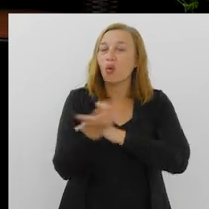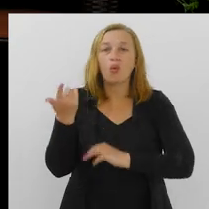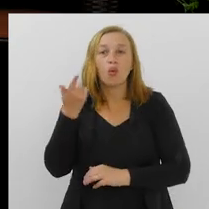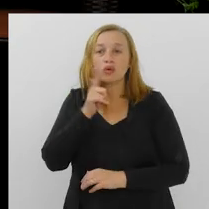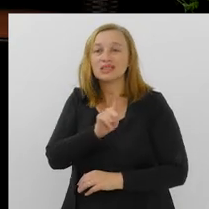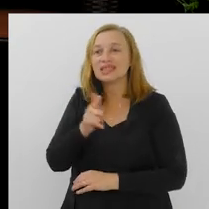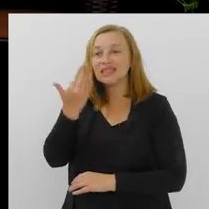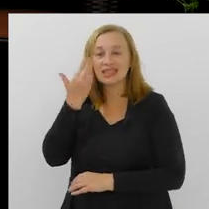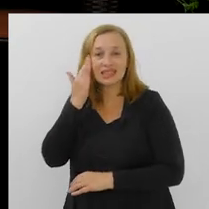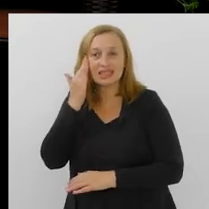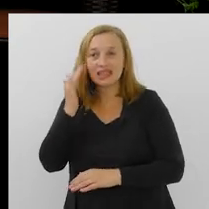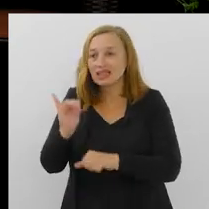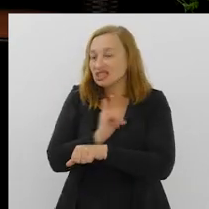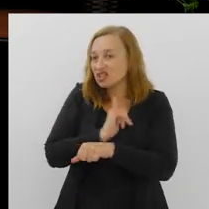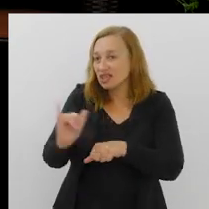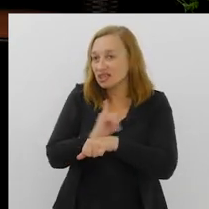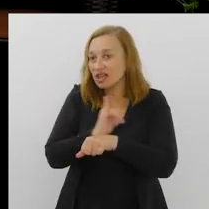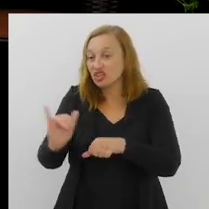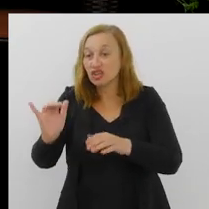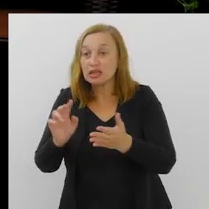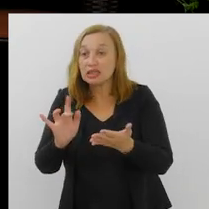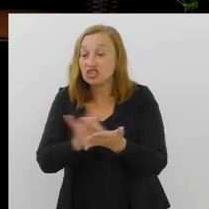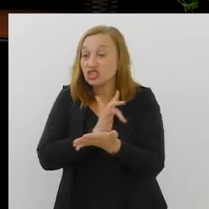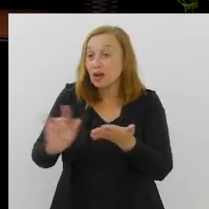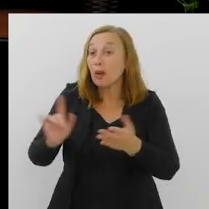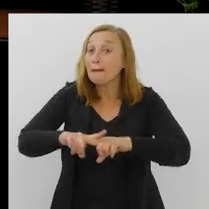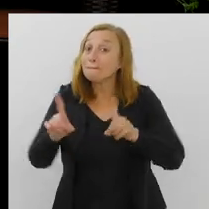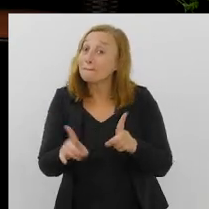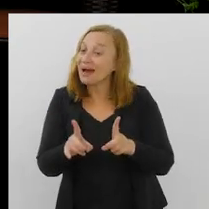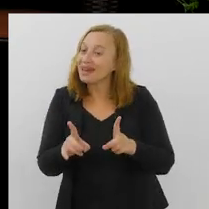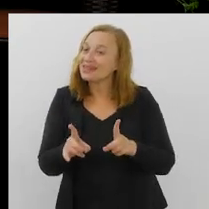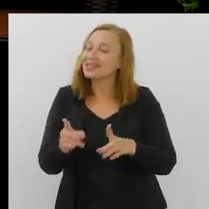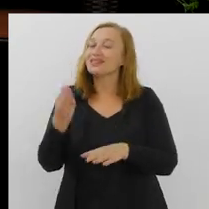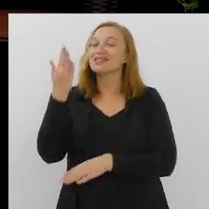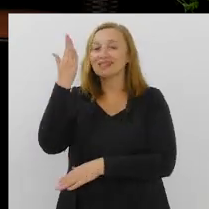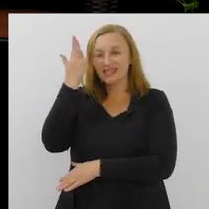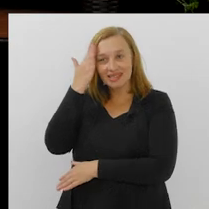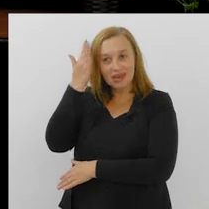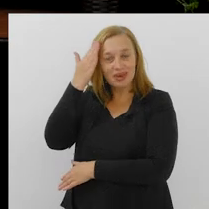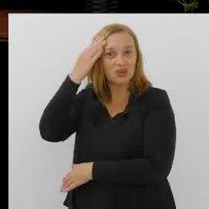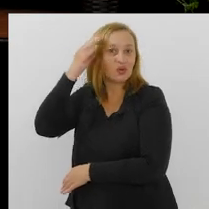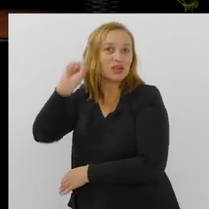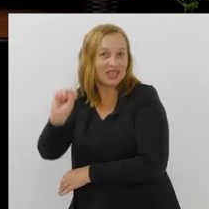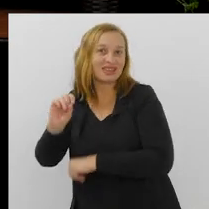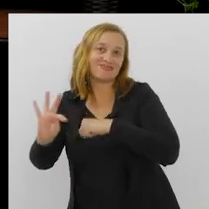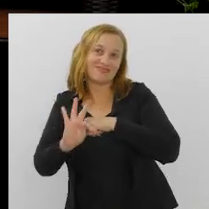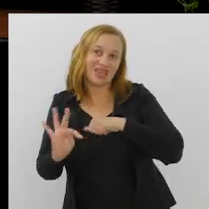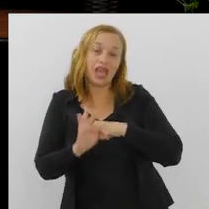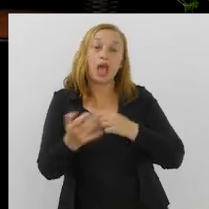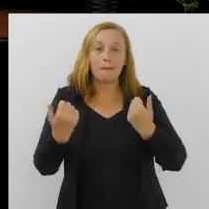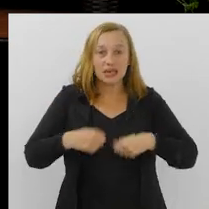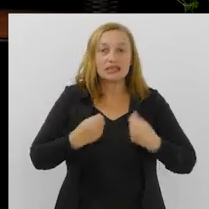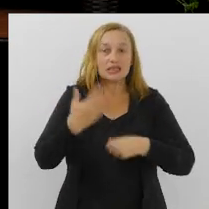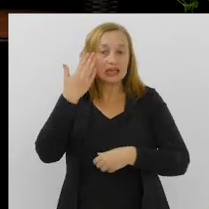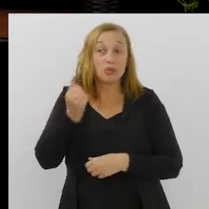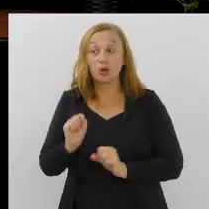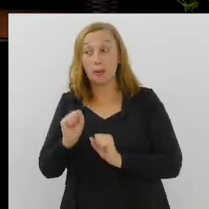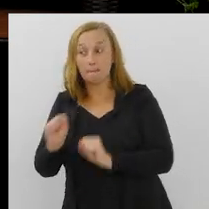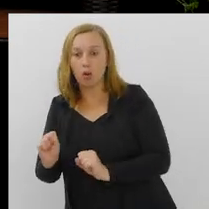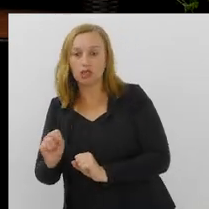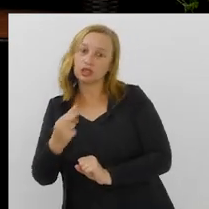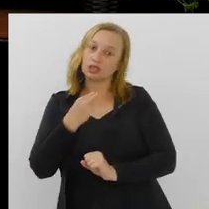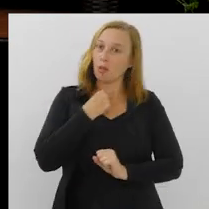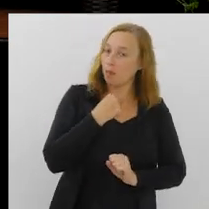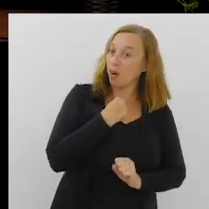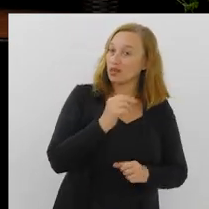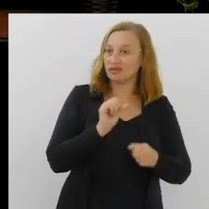redes sociais, consiga entender esse mecanismo digital, mas com sabedoria, com técnica. Ele precisa saber o que ele